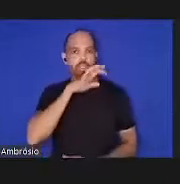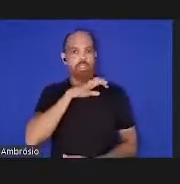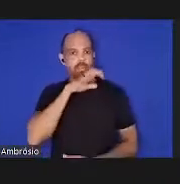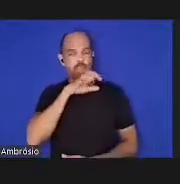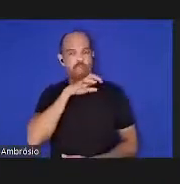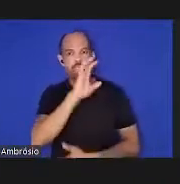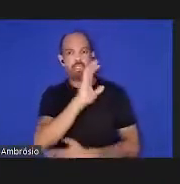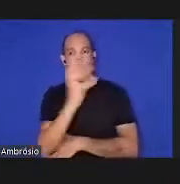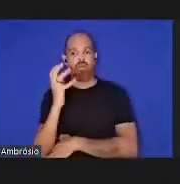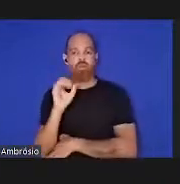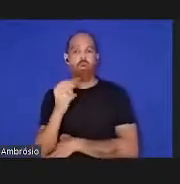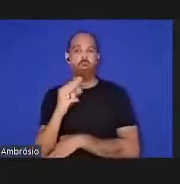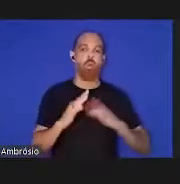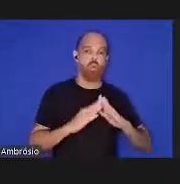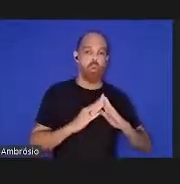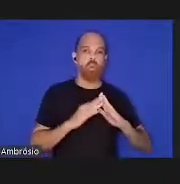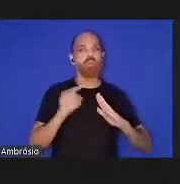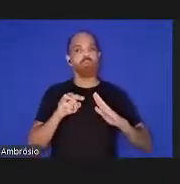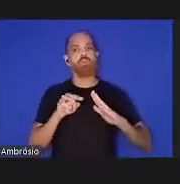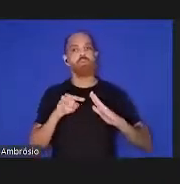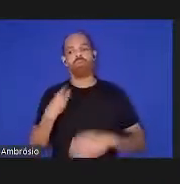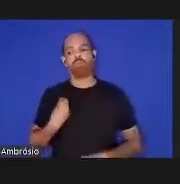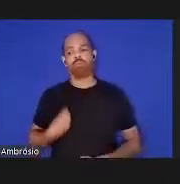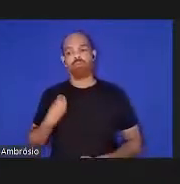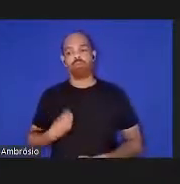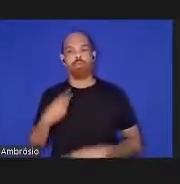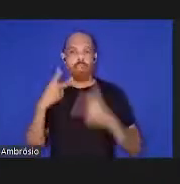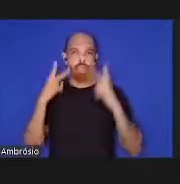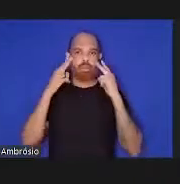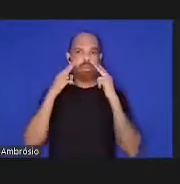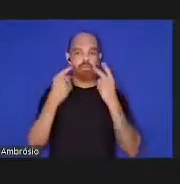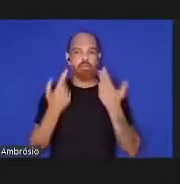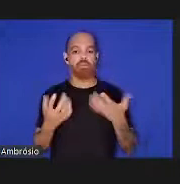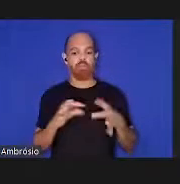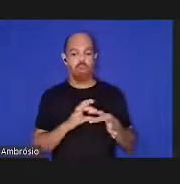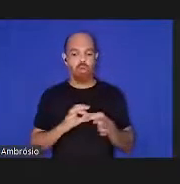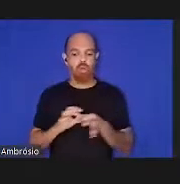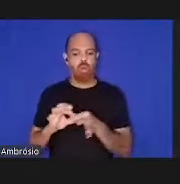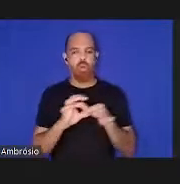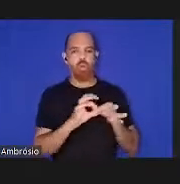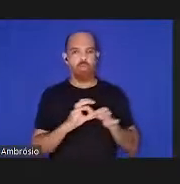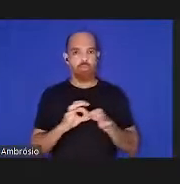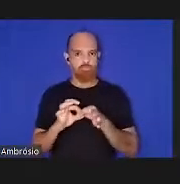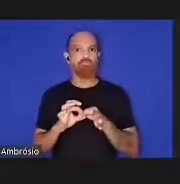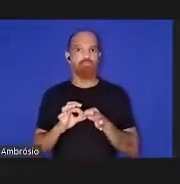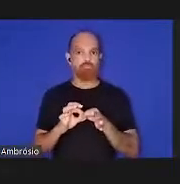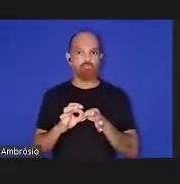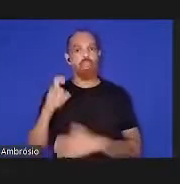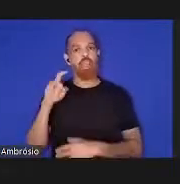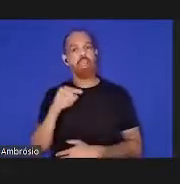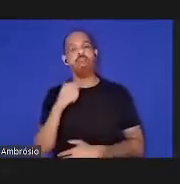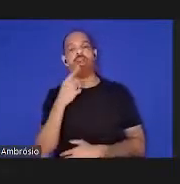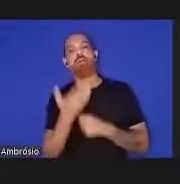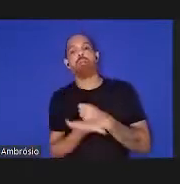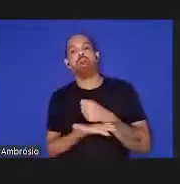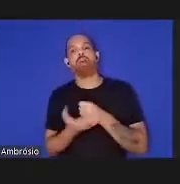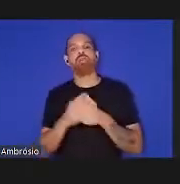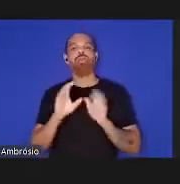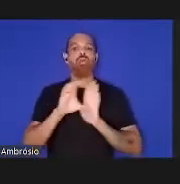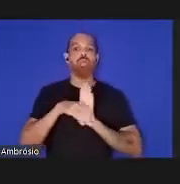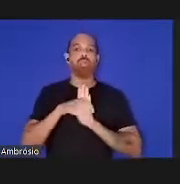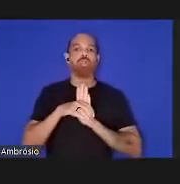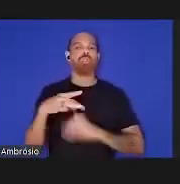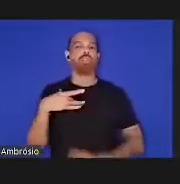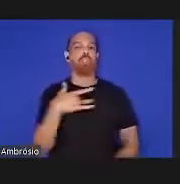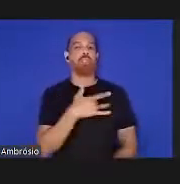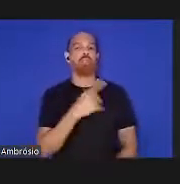e de outros sistemas vivos naturais estão sindemicamente conectados esta é a base do conceito de saúde única